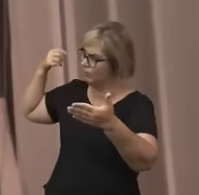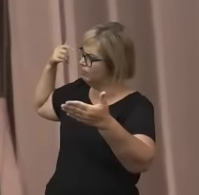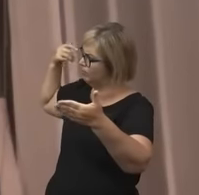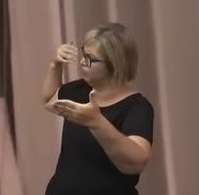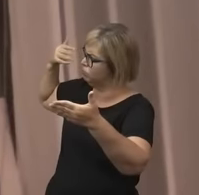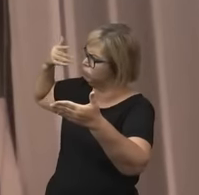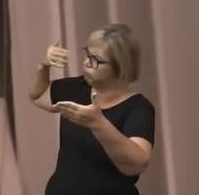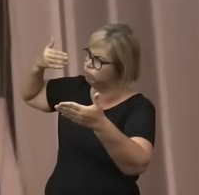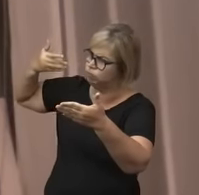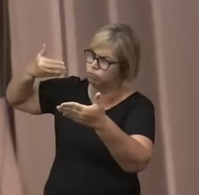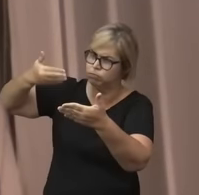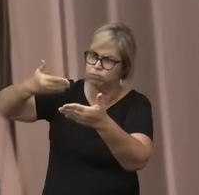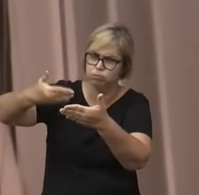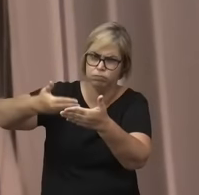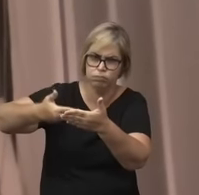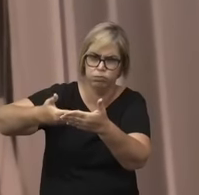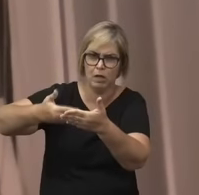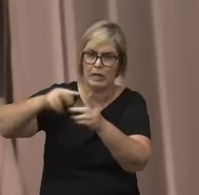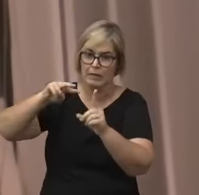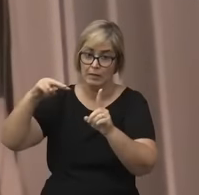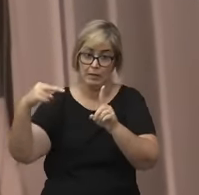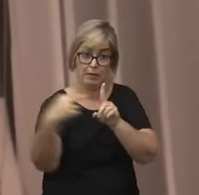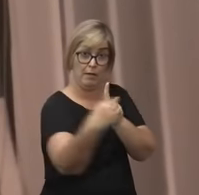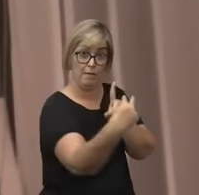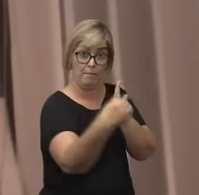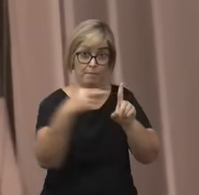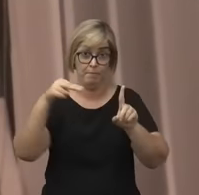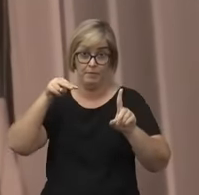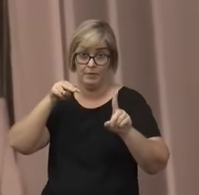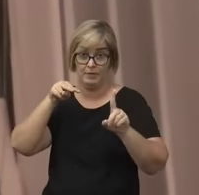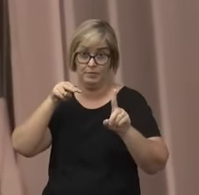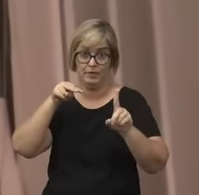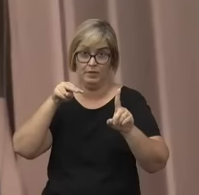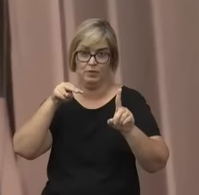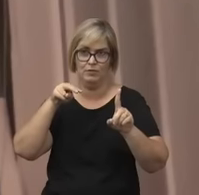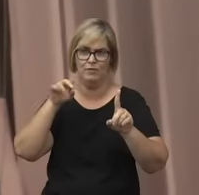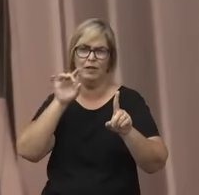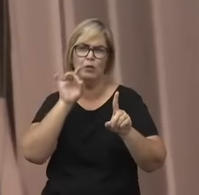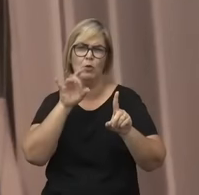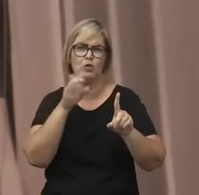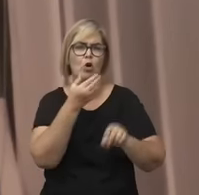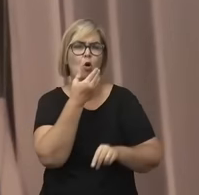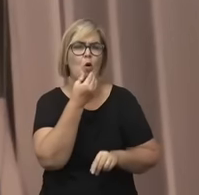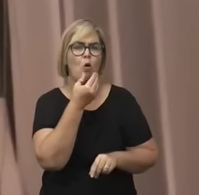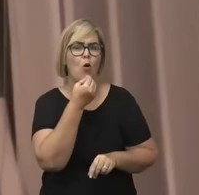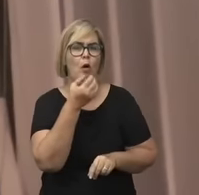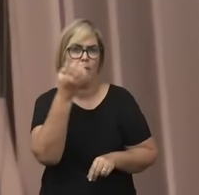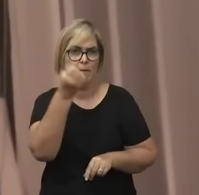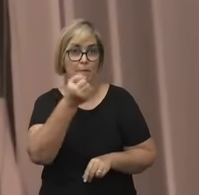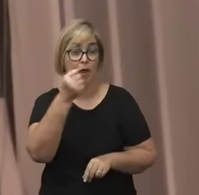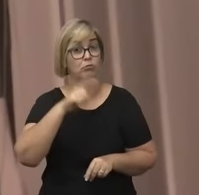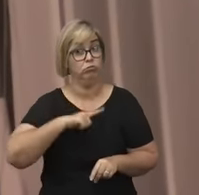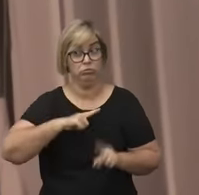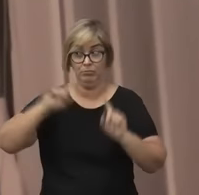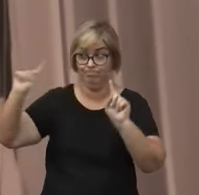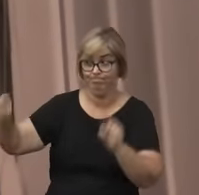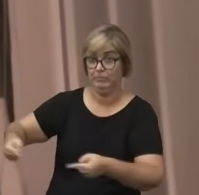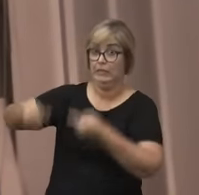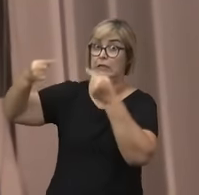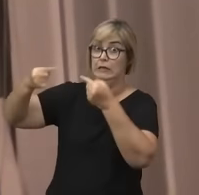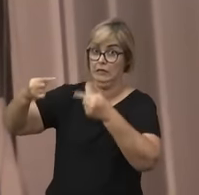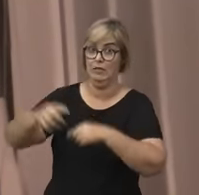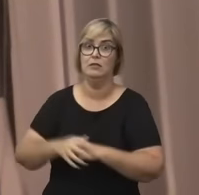perspectiva ou de perspectivas que não sejam branco-macho-centradas traz diversos desafios. Obras